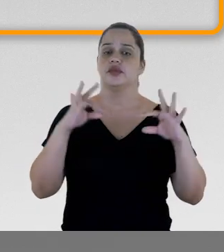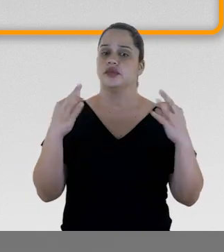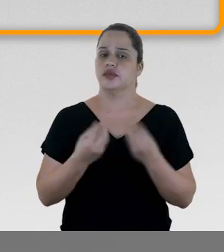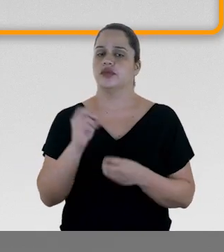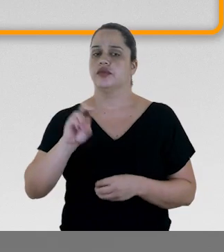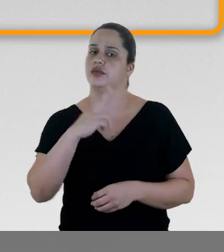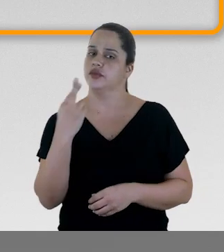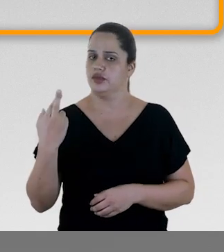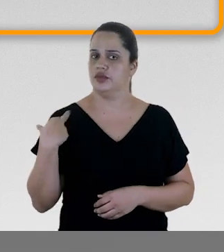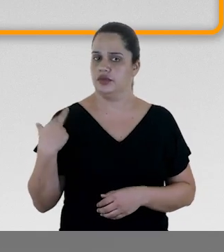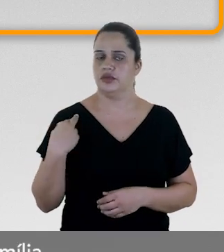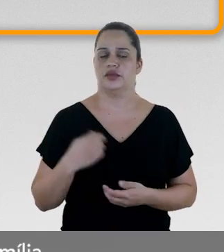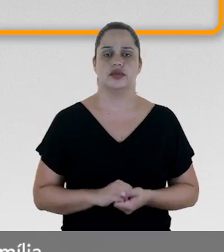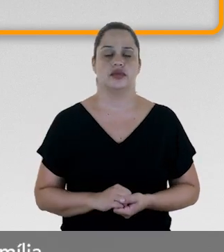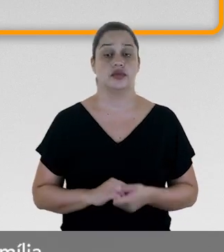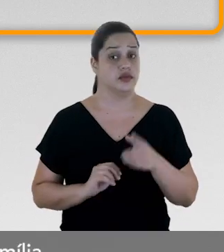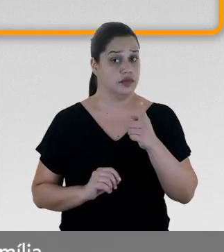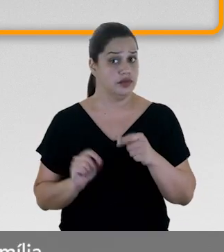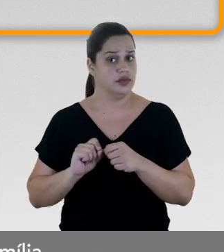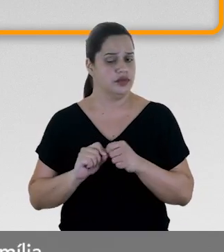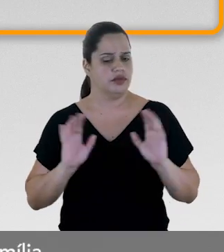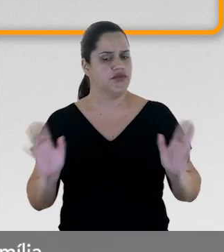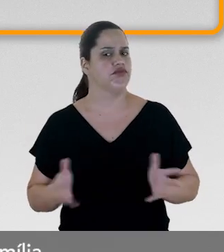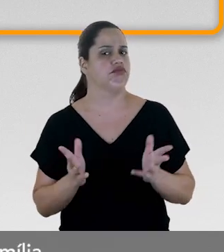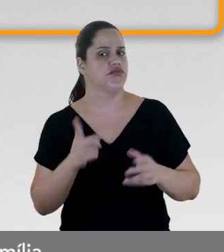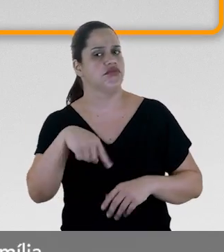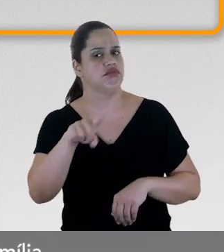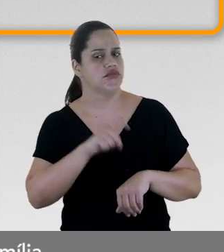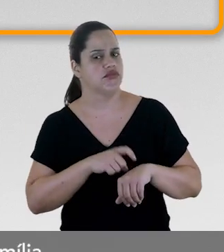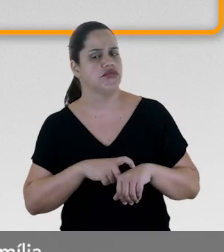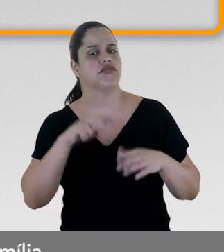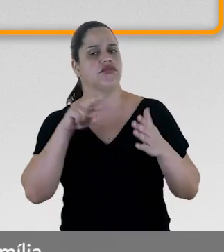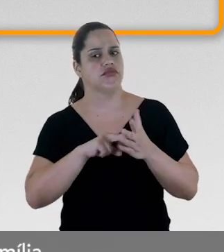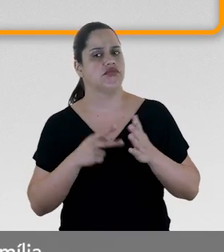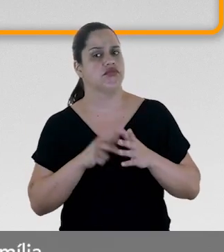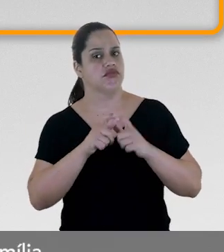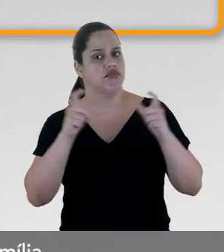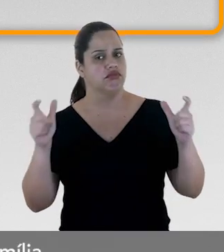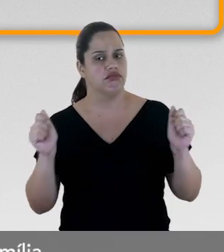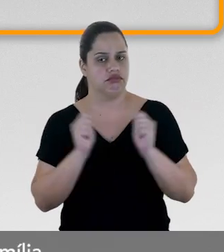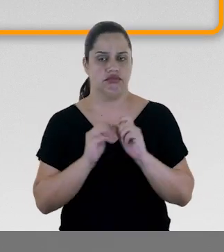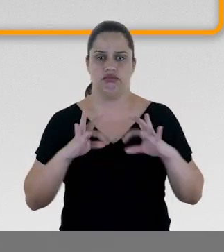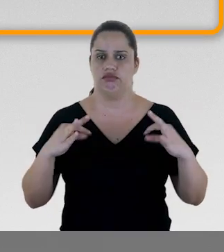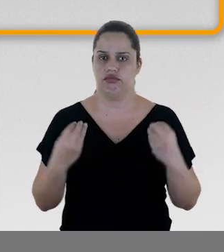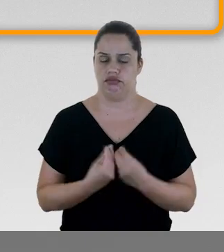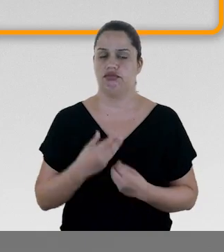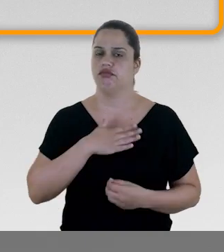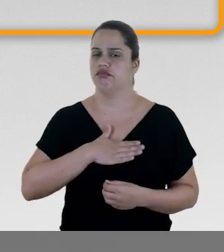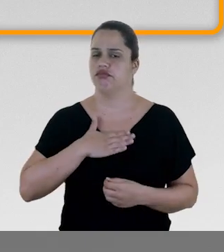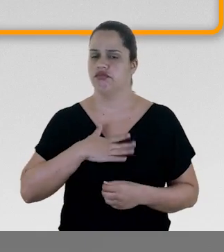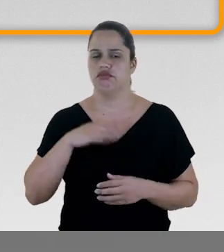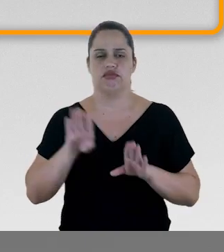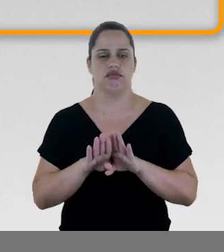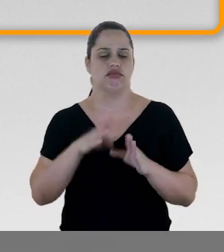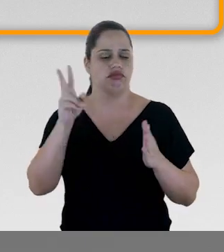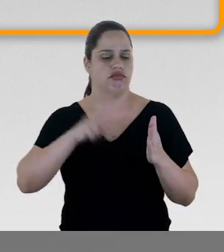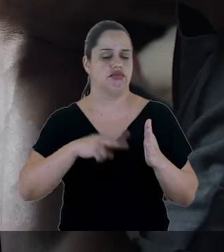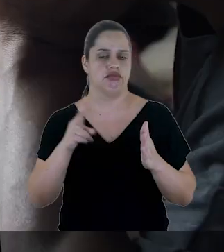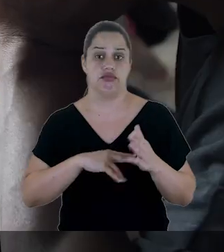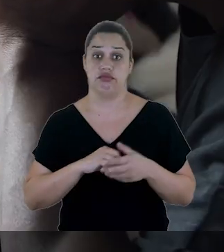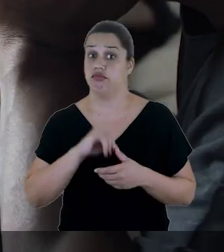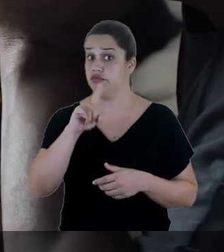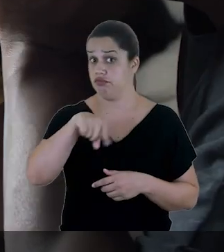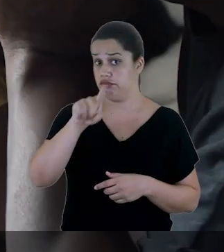ou responsável. Isso incentiva momentos significativos com a família e o gosto pela leitura.